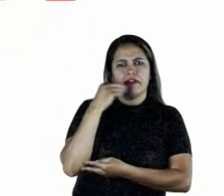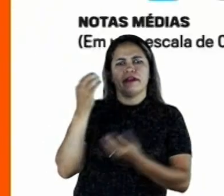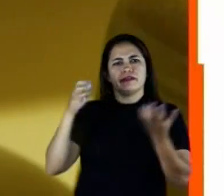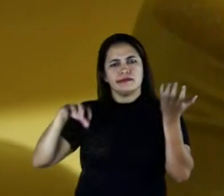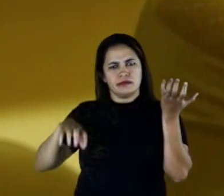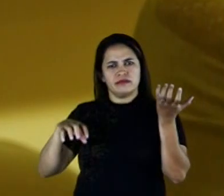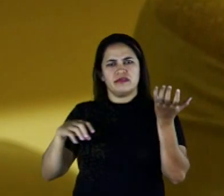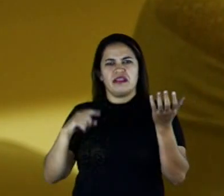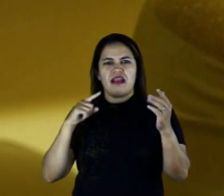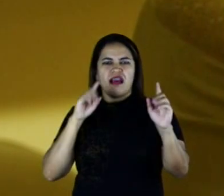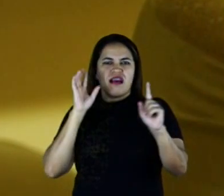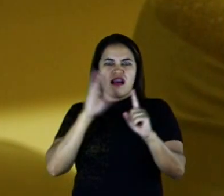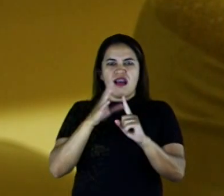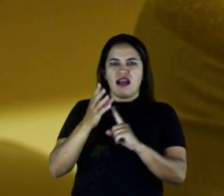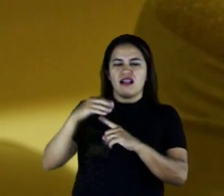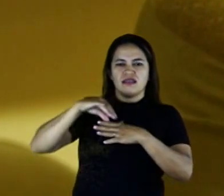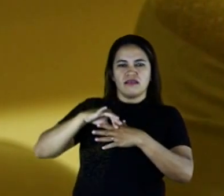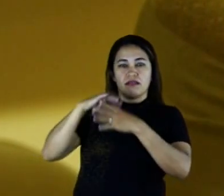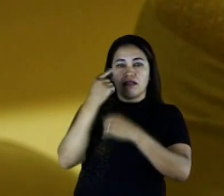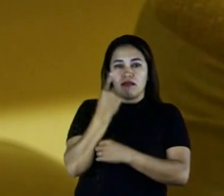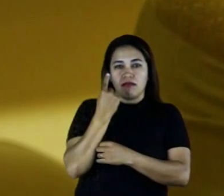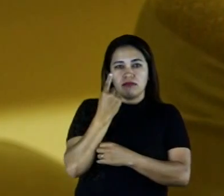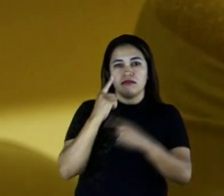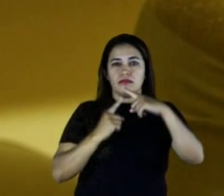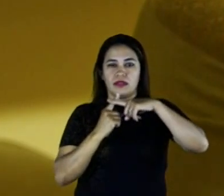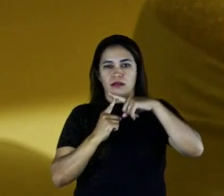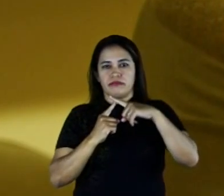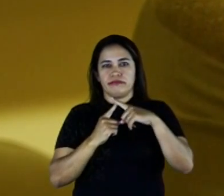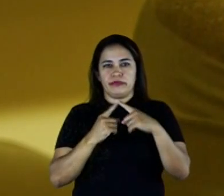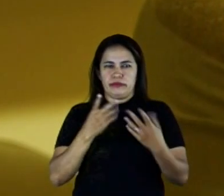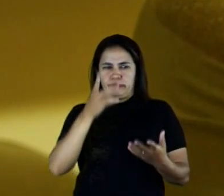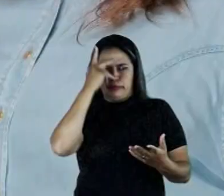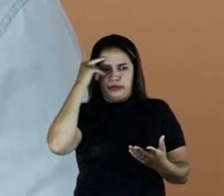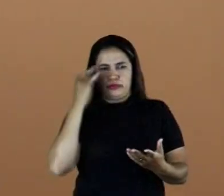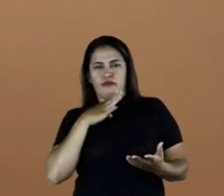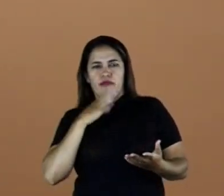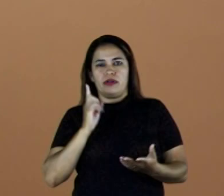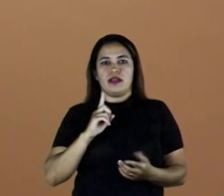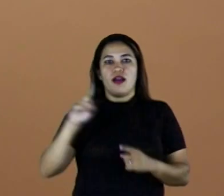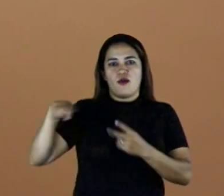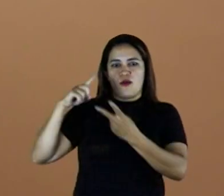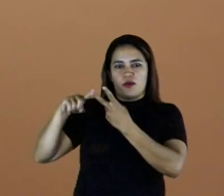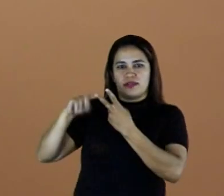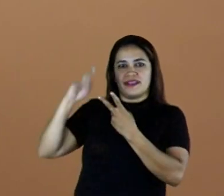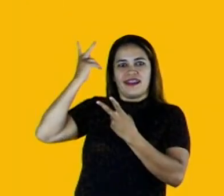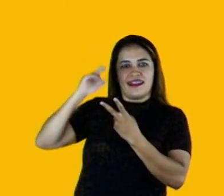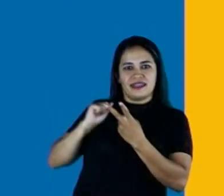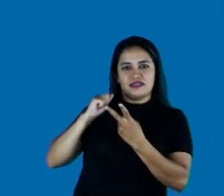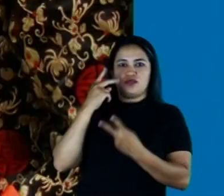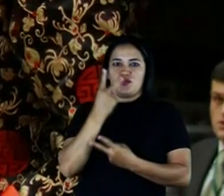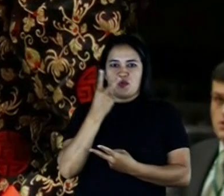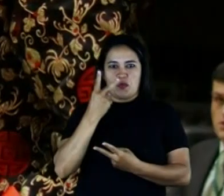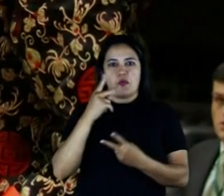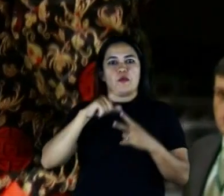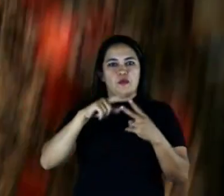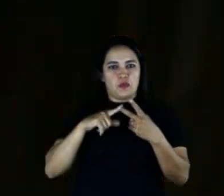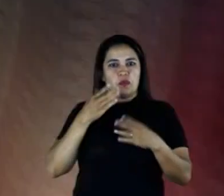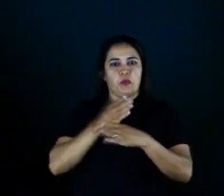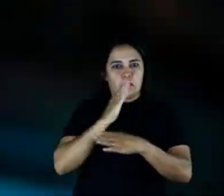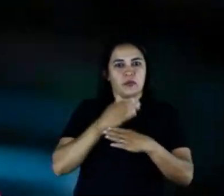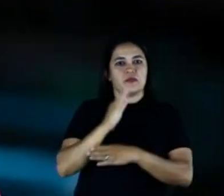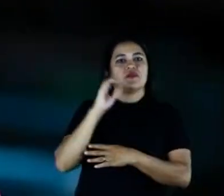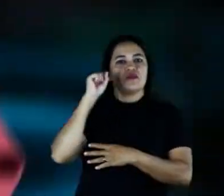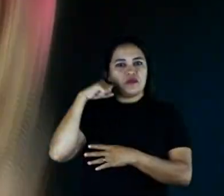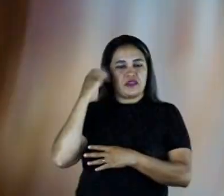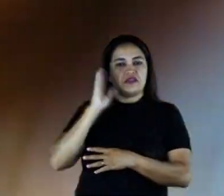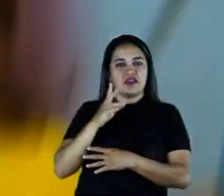no Congresso. Defensora de um único tema e ainda desconhecida na política mundial. No outro, a senadora Kátia, dois mandatos no